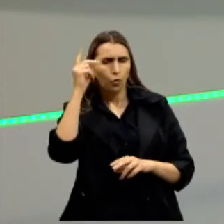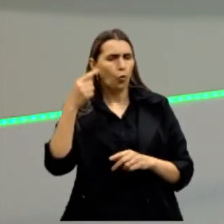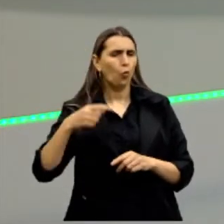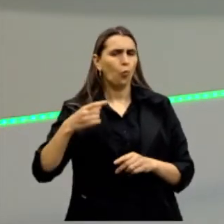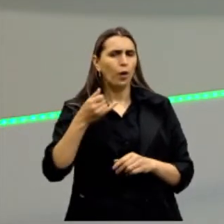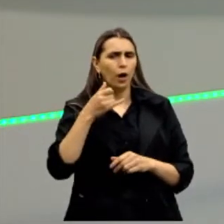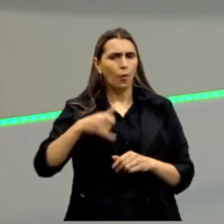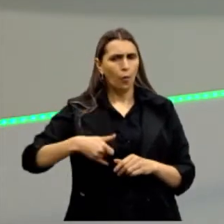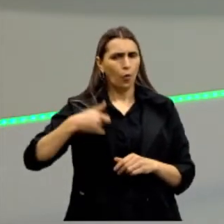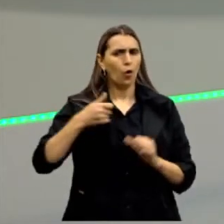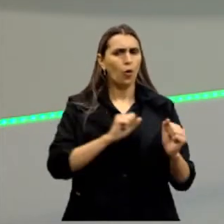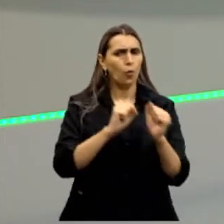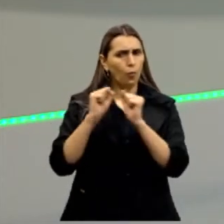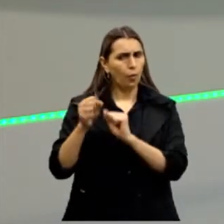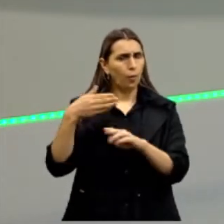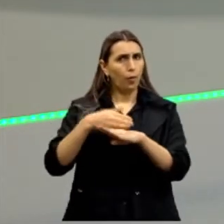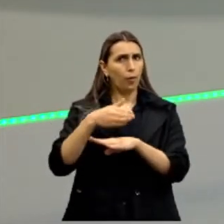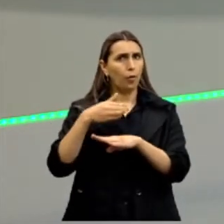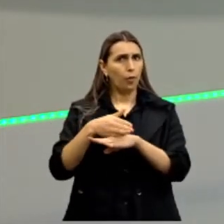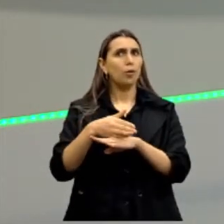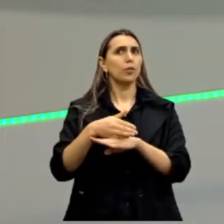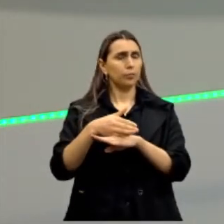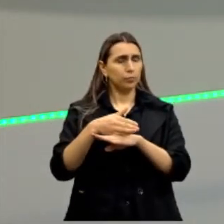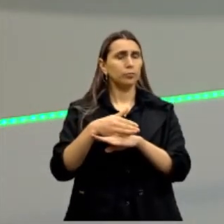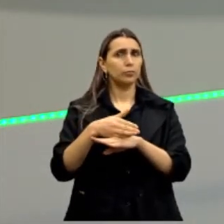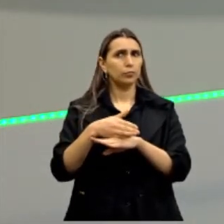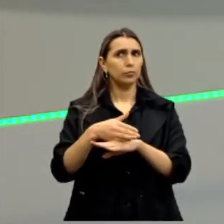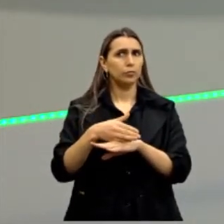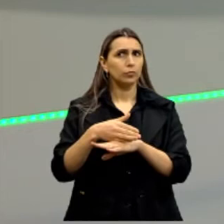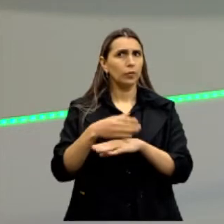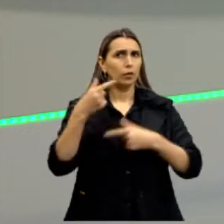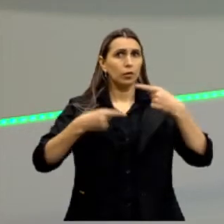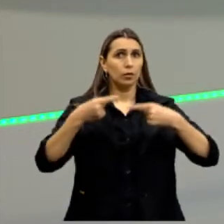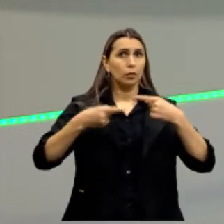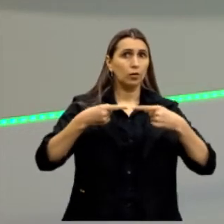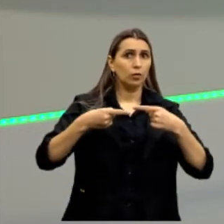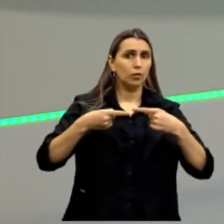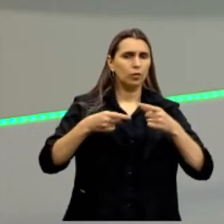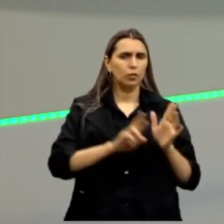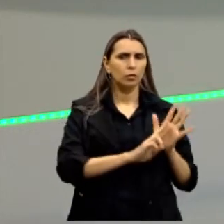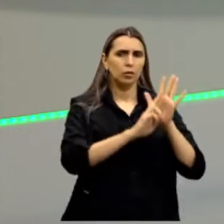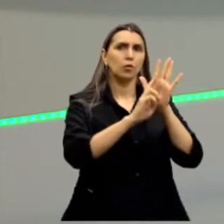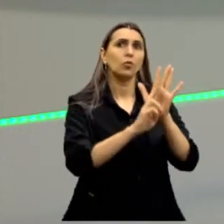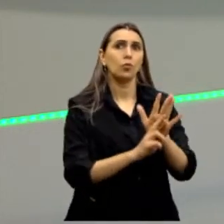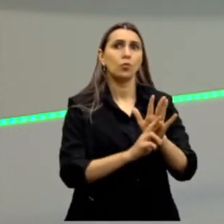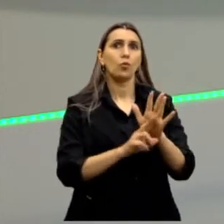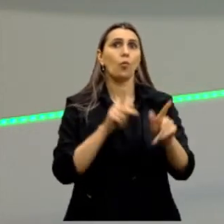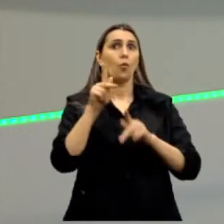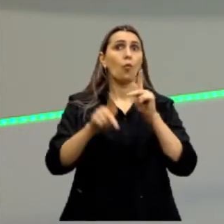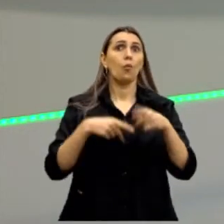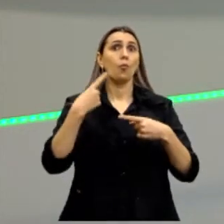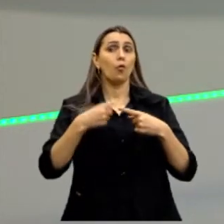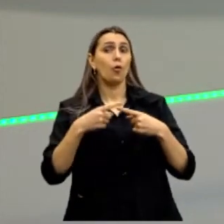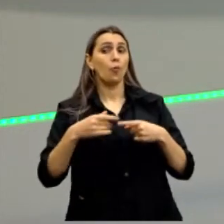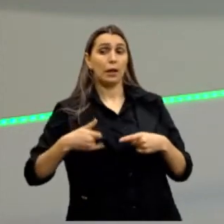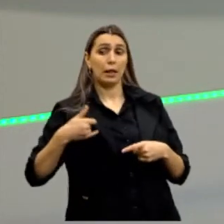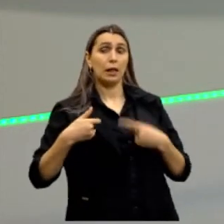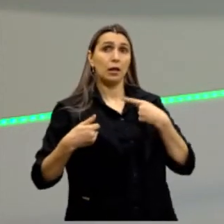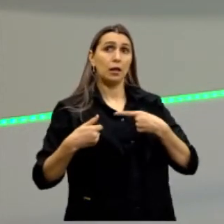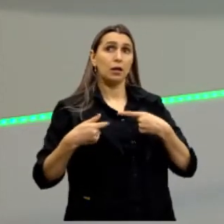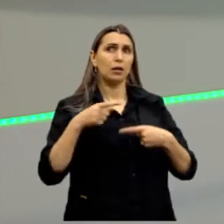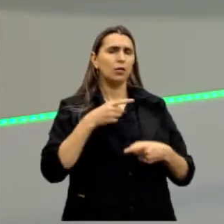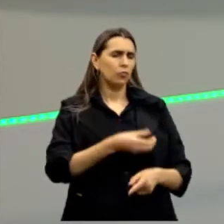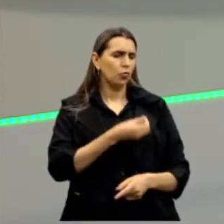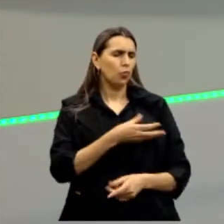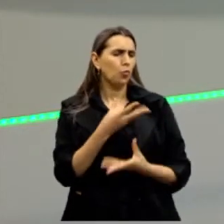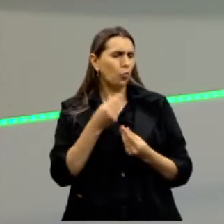idade poderia participar das discussões, ou seja, representar o povo. por quê? Uma certa idade, porque já tinha